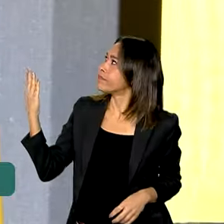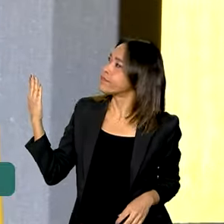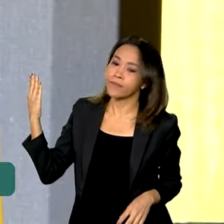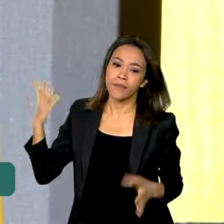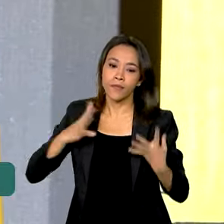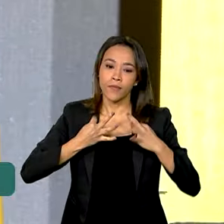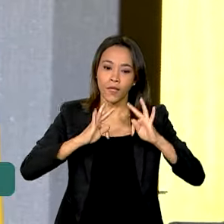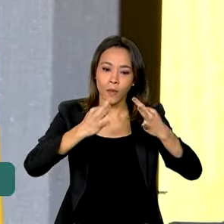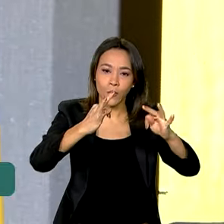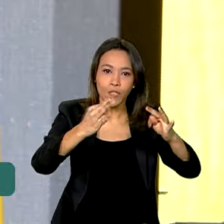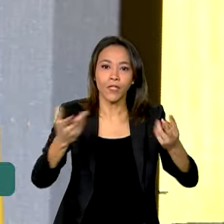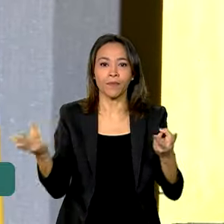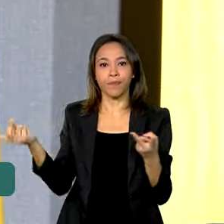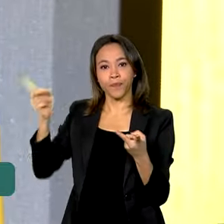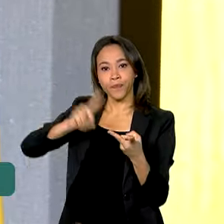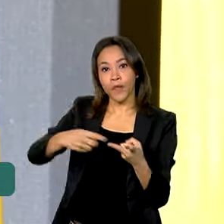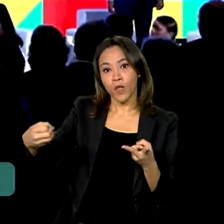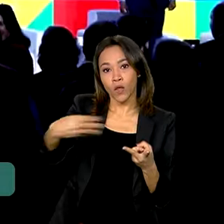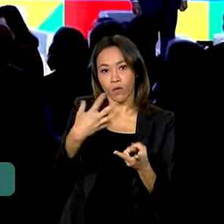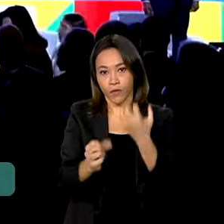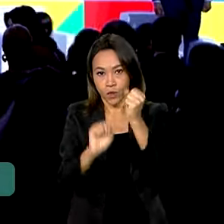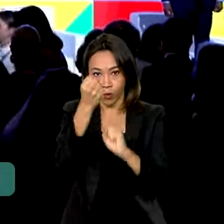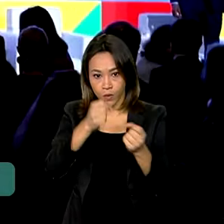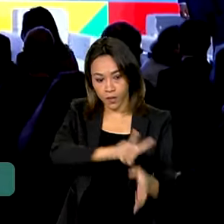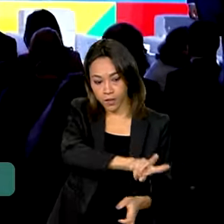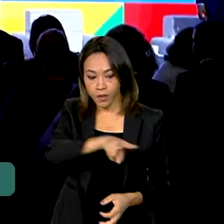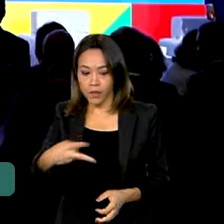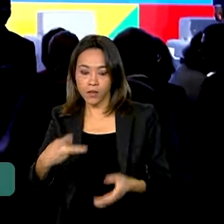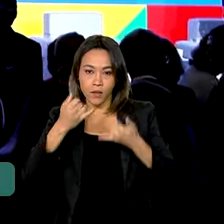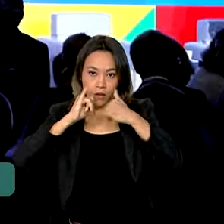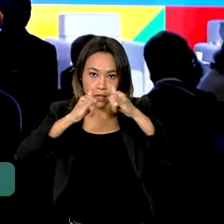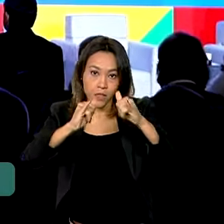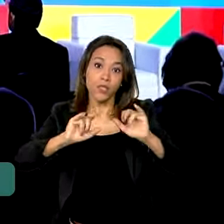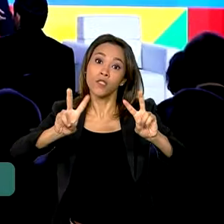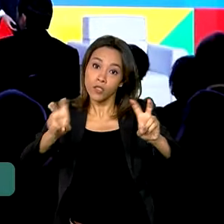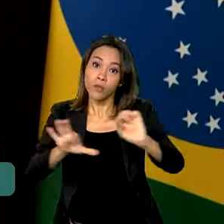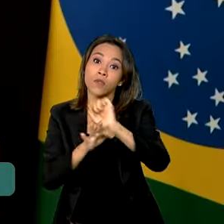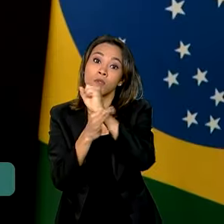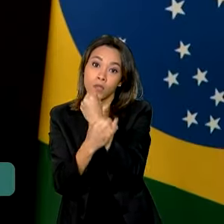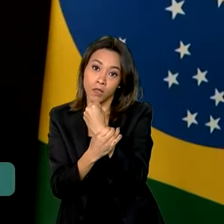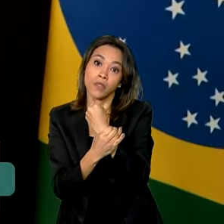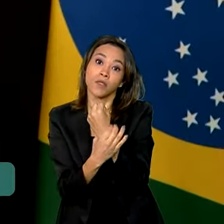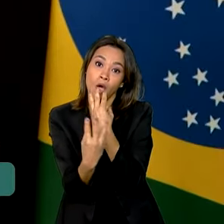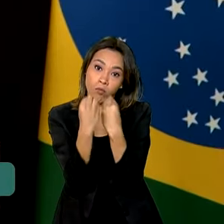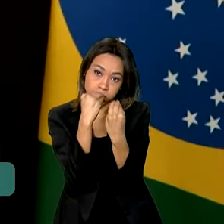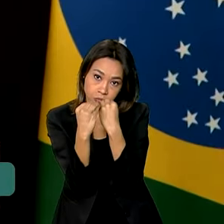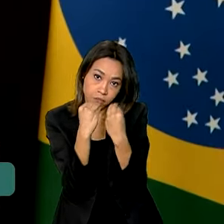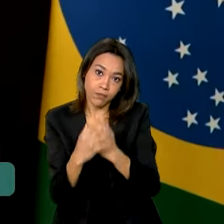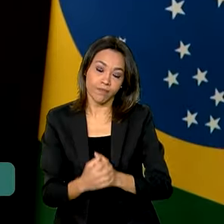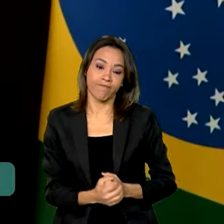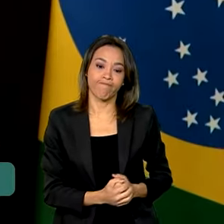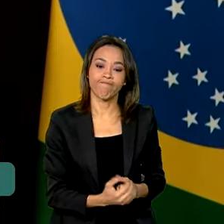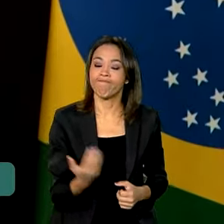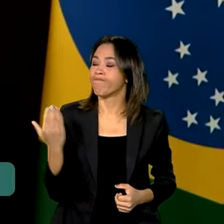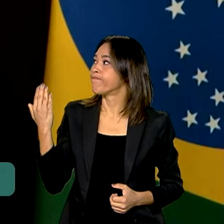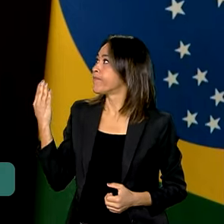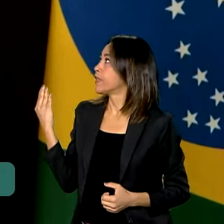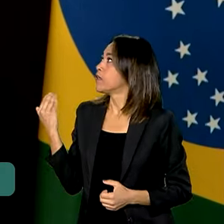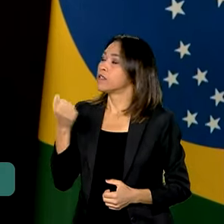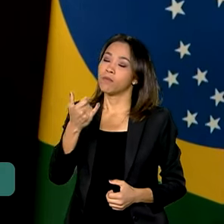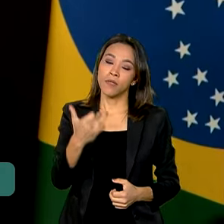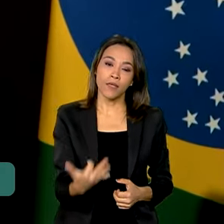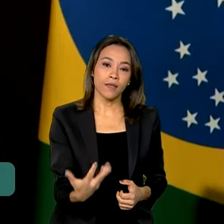e serviços, nova indústria e transição energética e segurança alimentar. A Colômbia tem 55